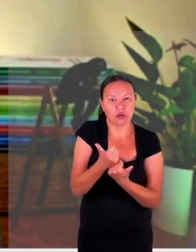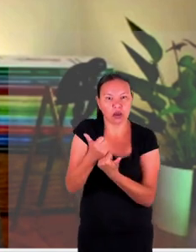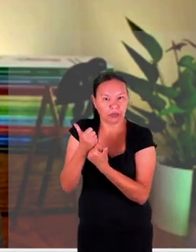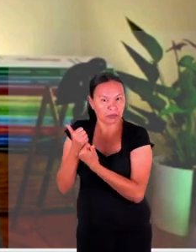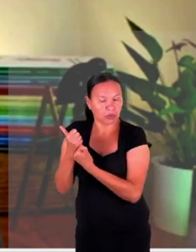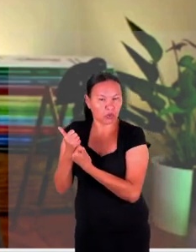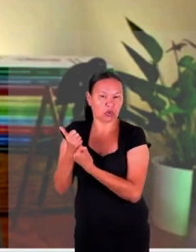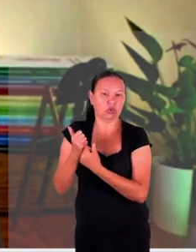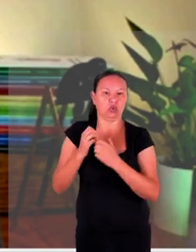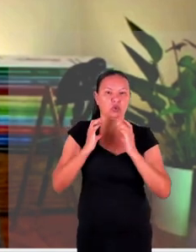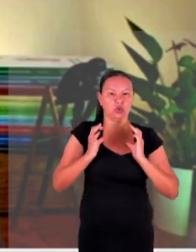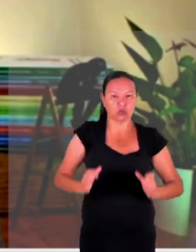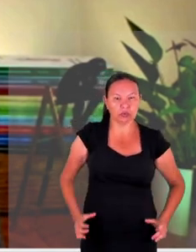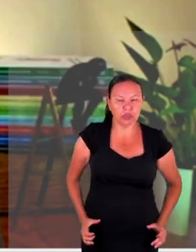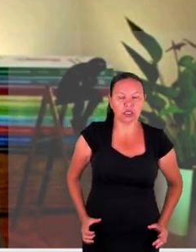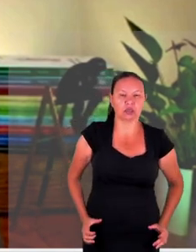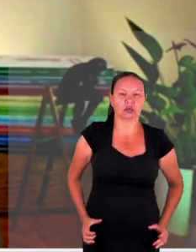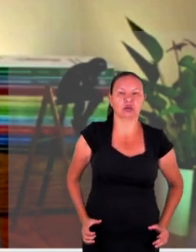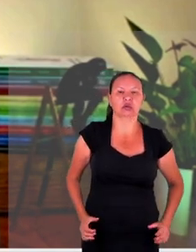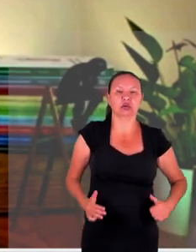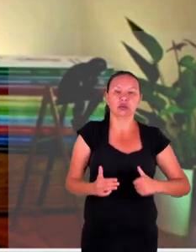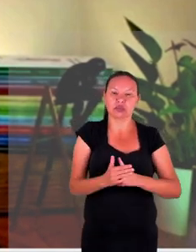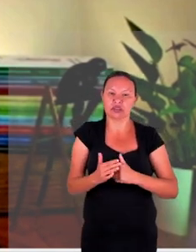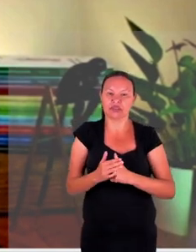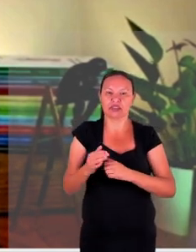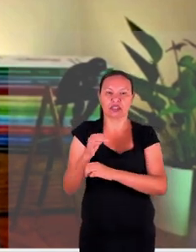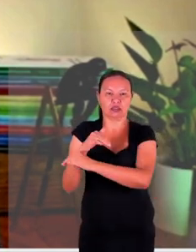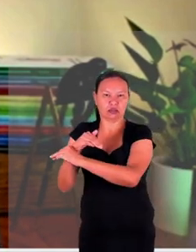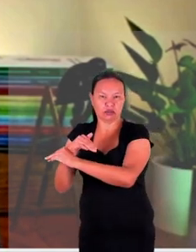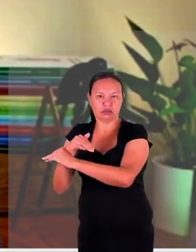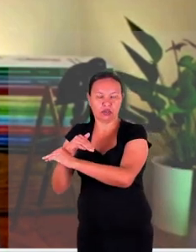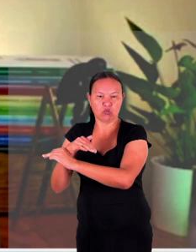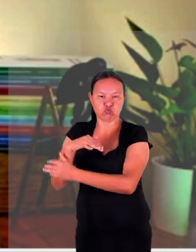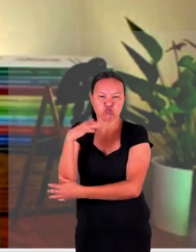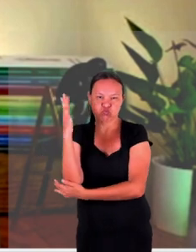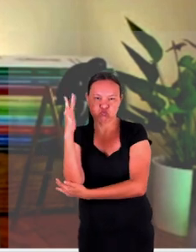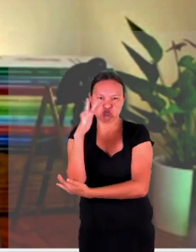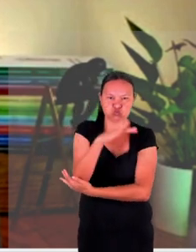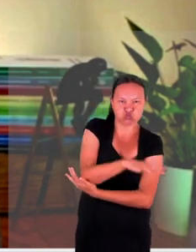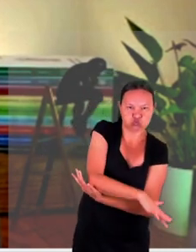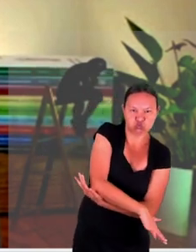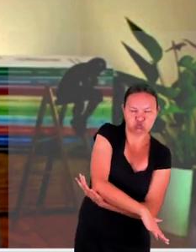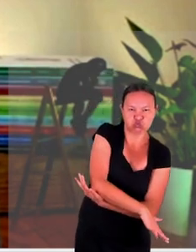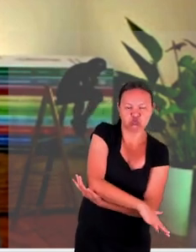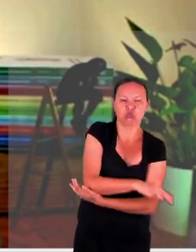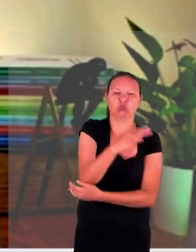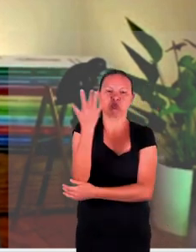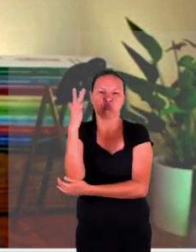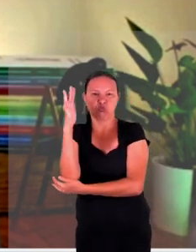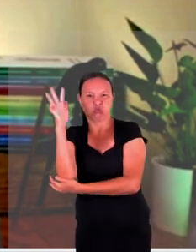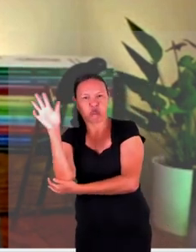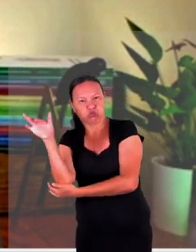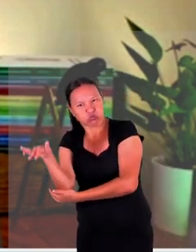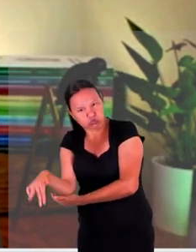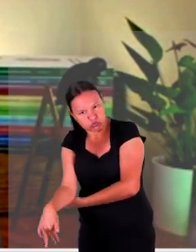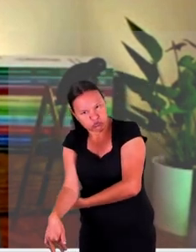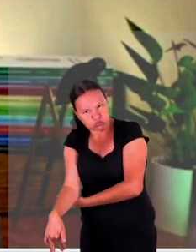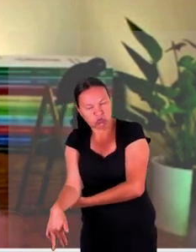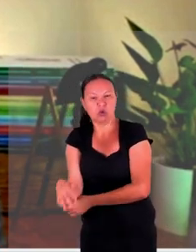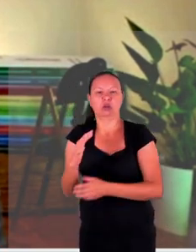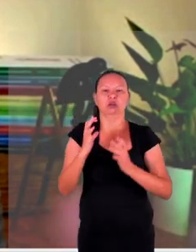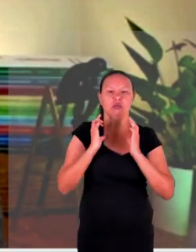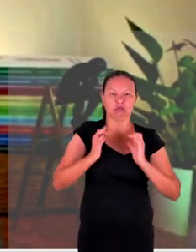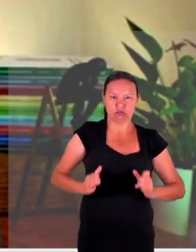alívio humanitário por defesa civil de desastres naturais ou desastres provocados também pela ação